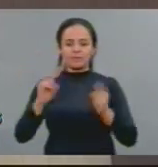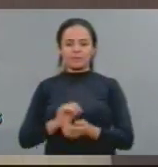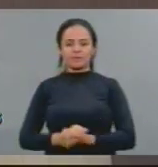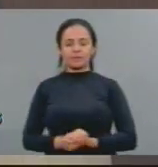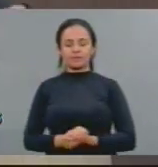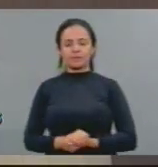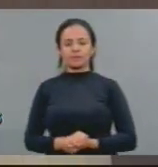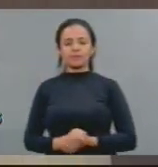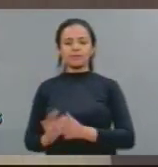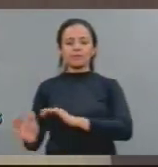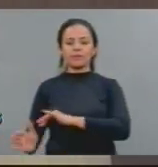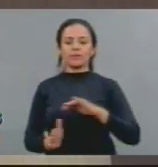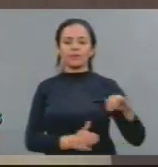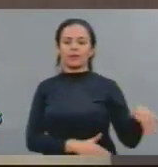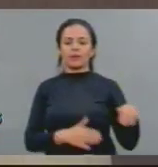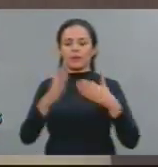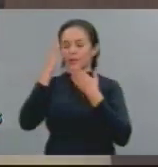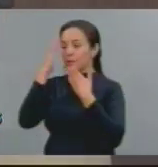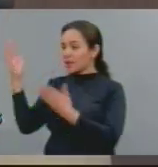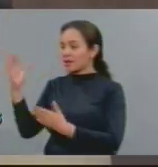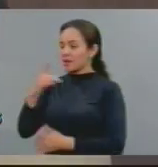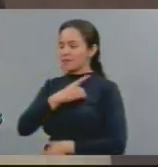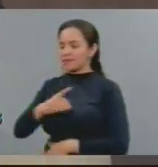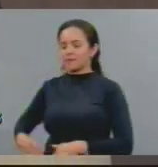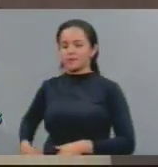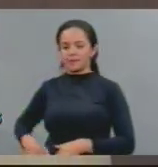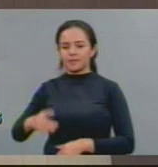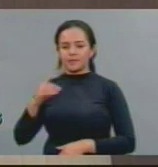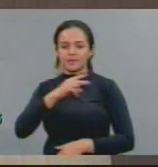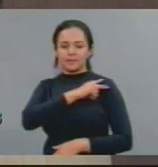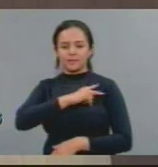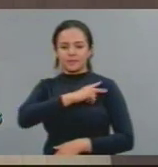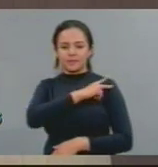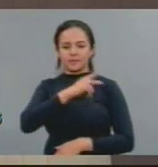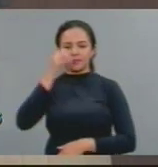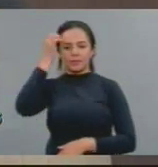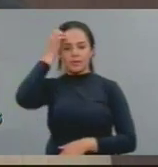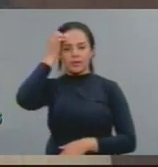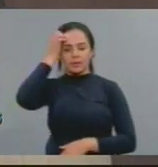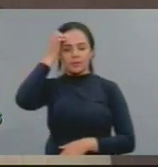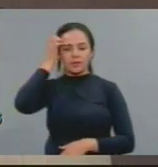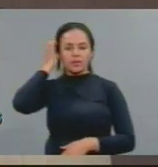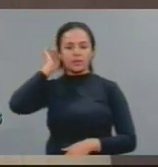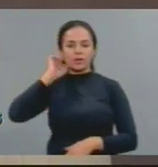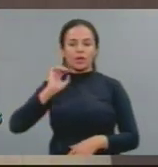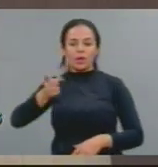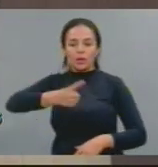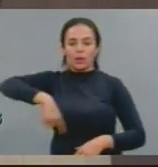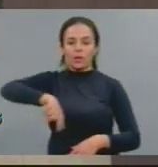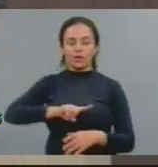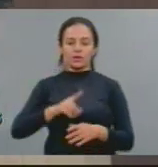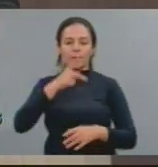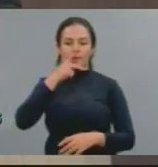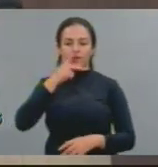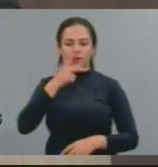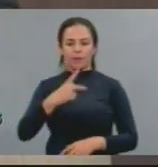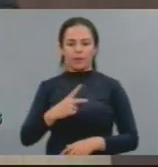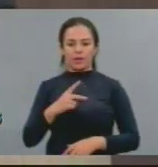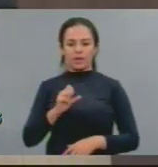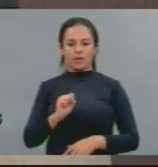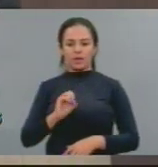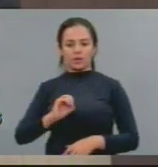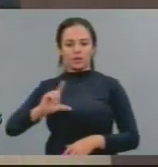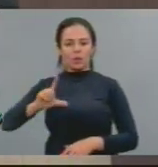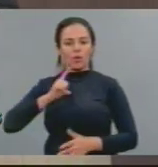Obrigado, deputado. É nossa obrigação, nesse mandato da frente de esquerda, que nós